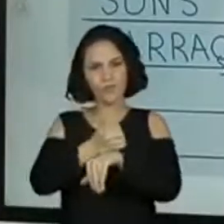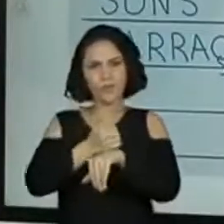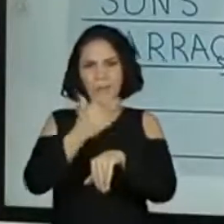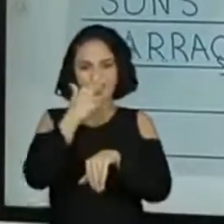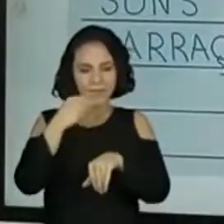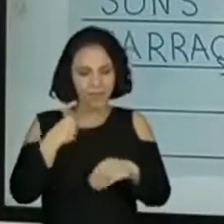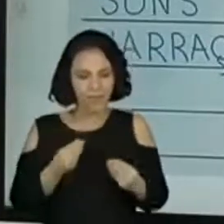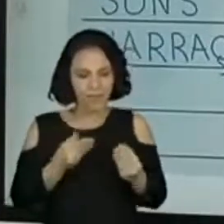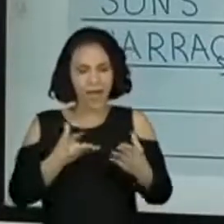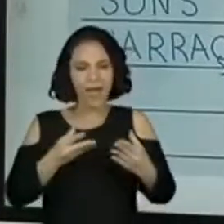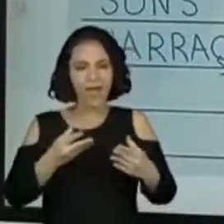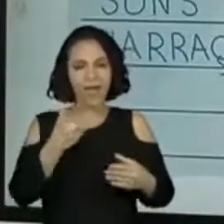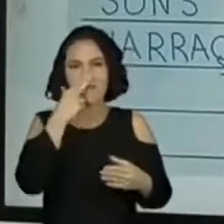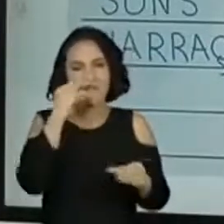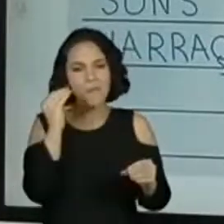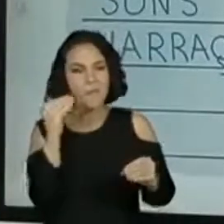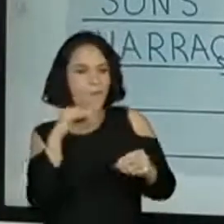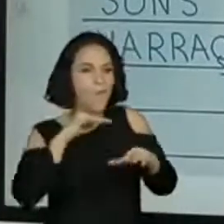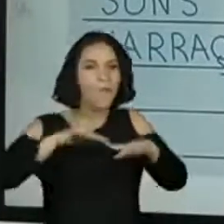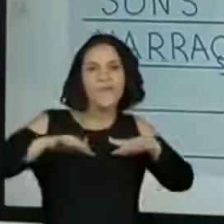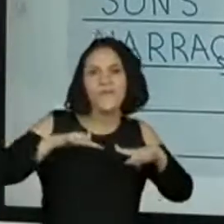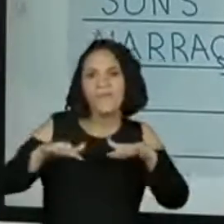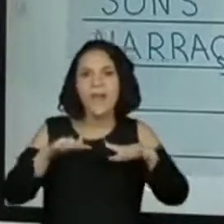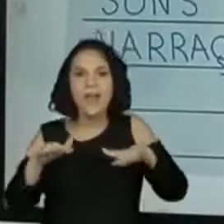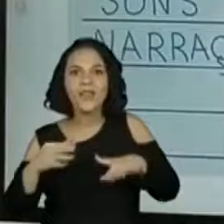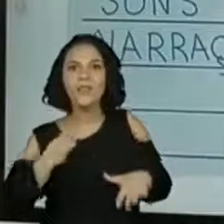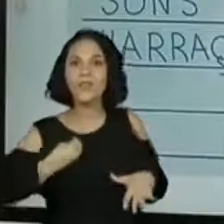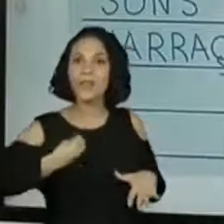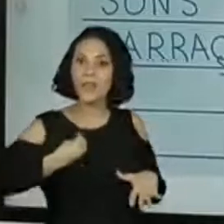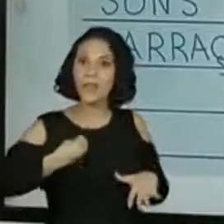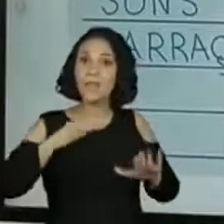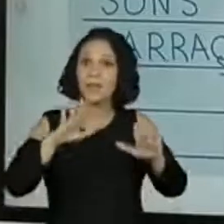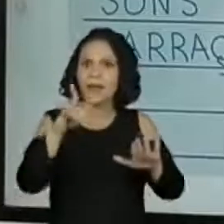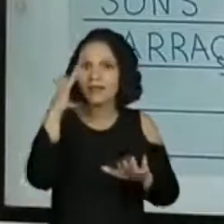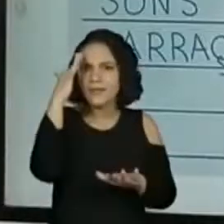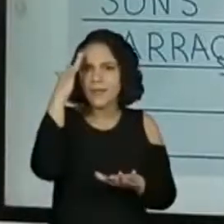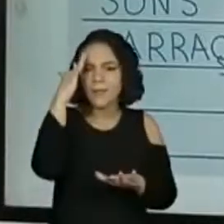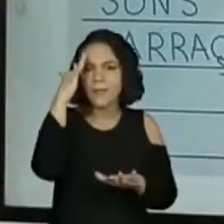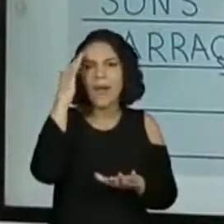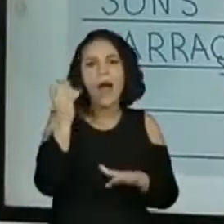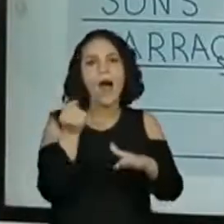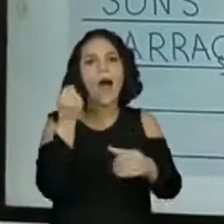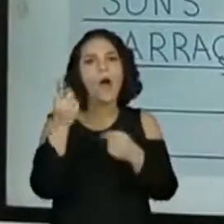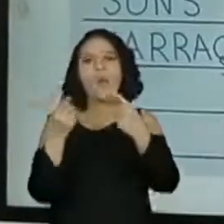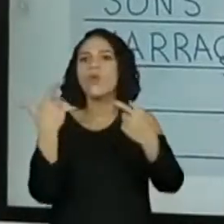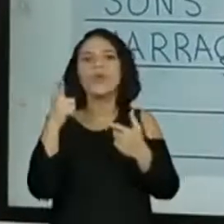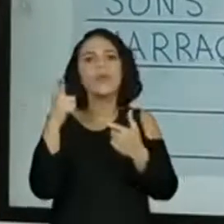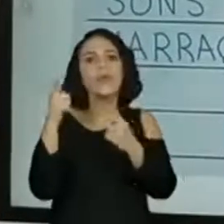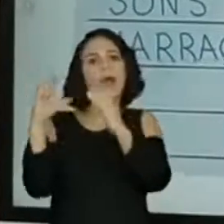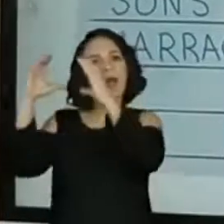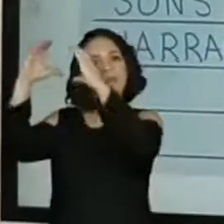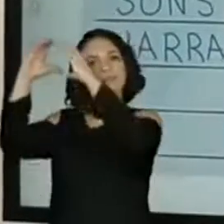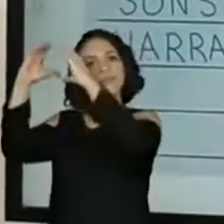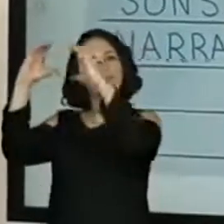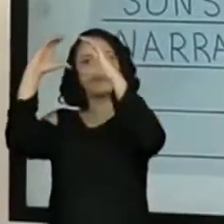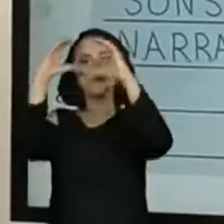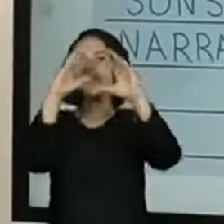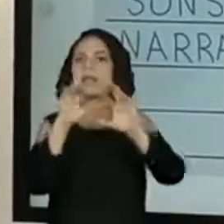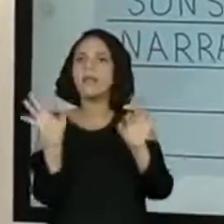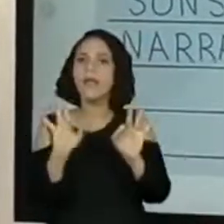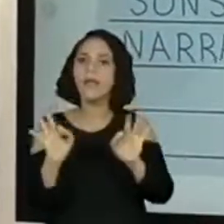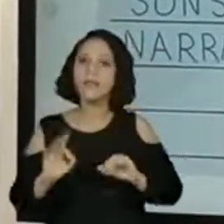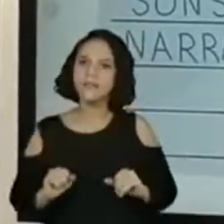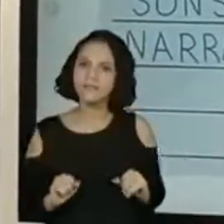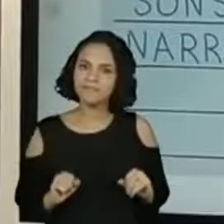sabia que tem alguns deles que não usam nenhum tipo de balão? Por isso, é muito importante a gente